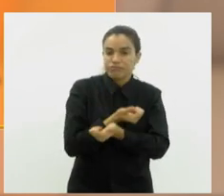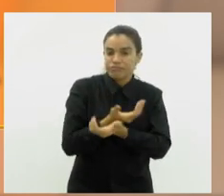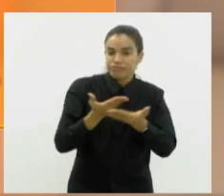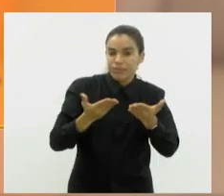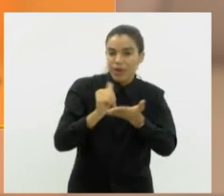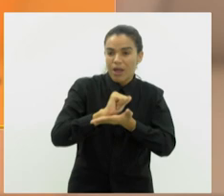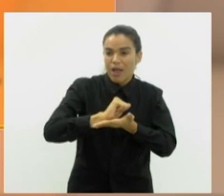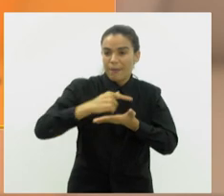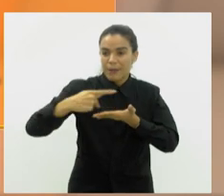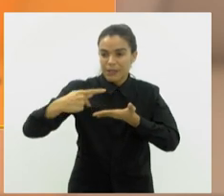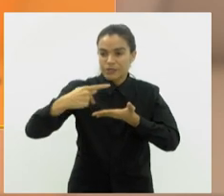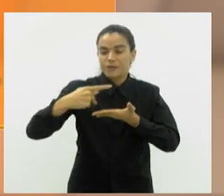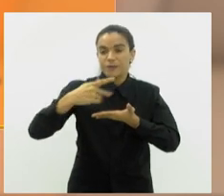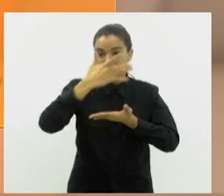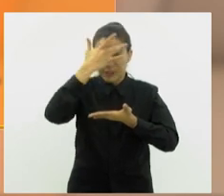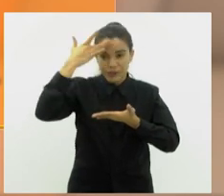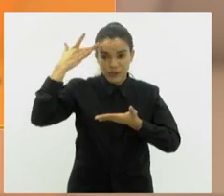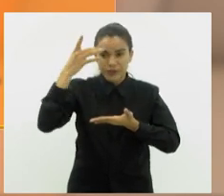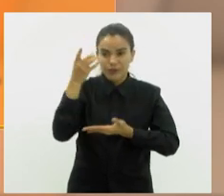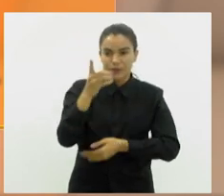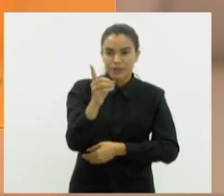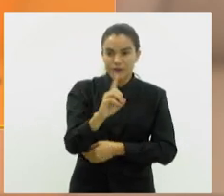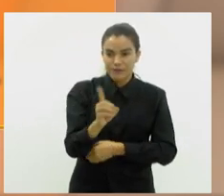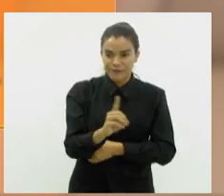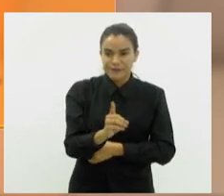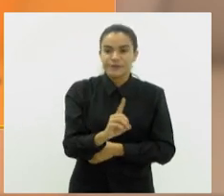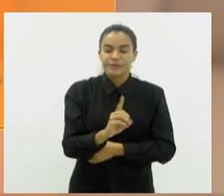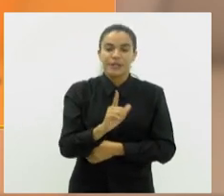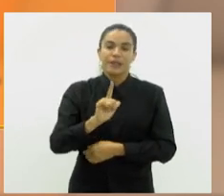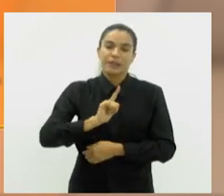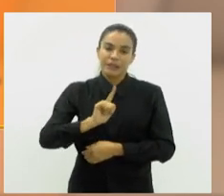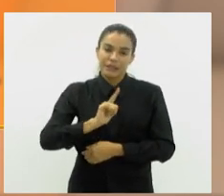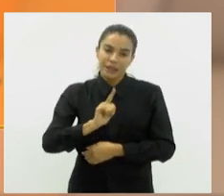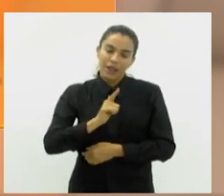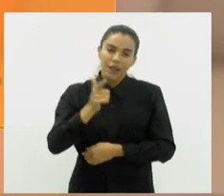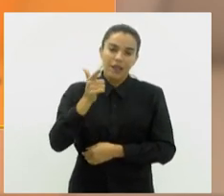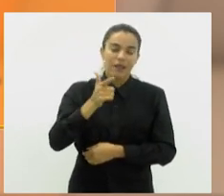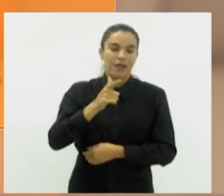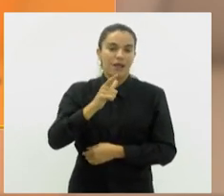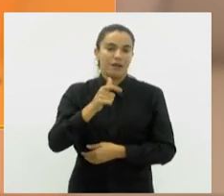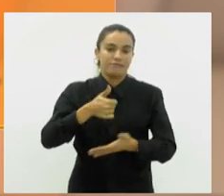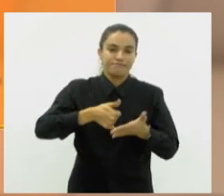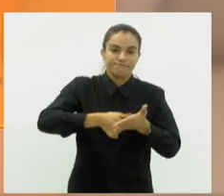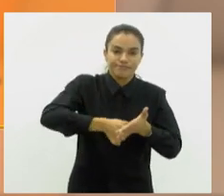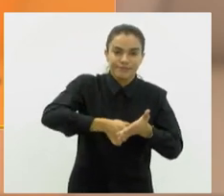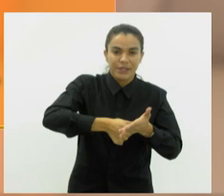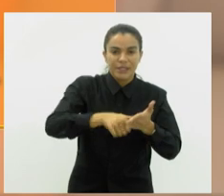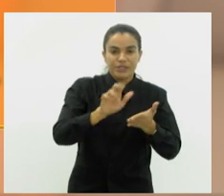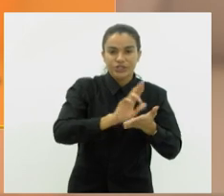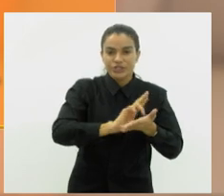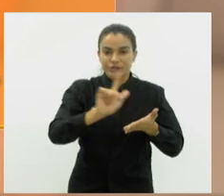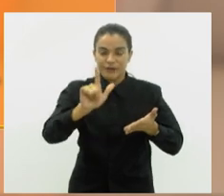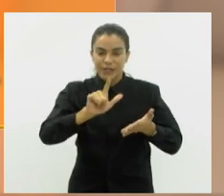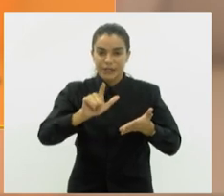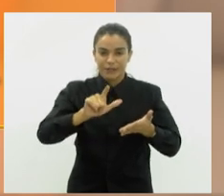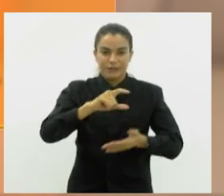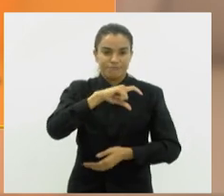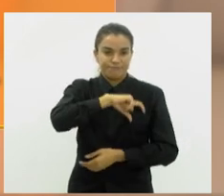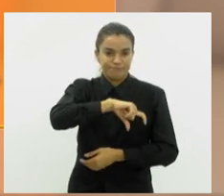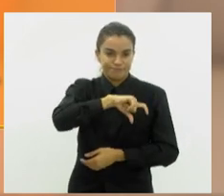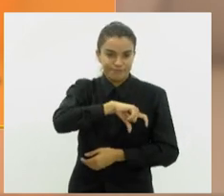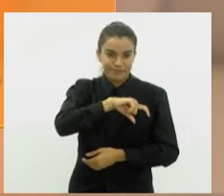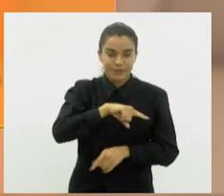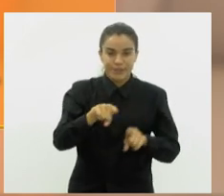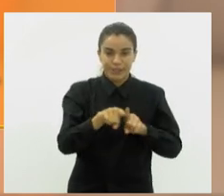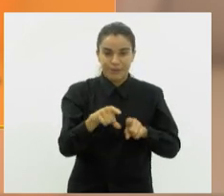aplicativo para que as pessoas com deficiência tenham acesso à Carteira de Identidade Diferenciada Digital e o Crachá